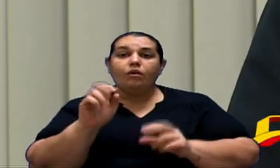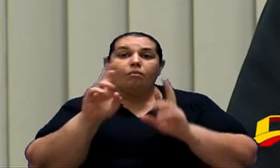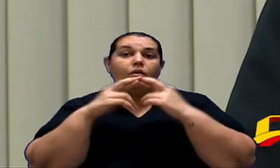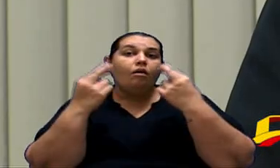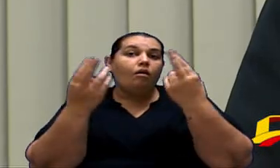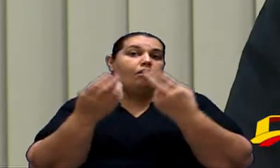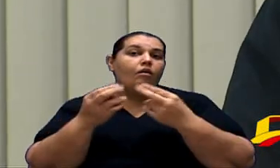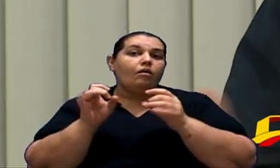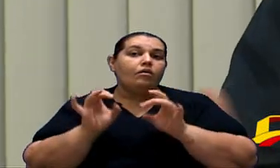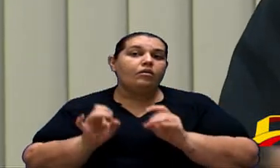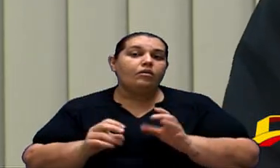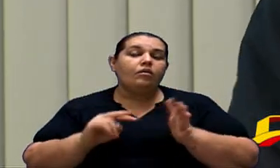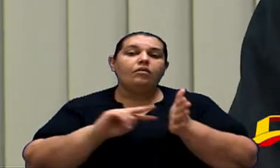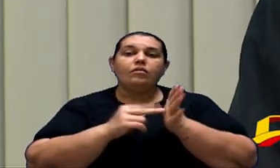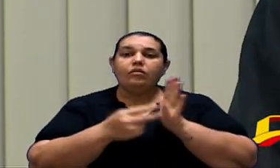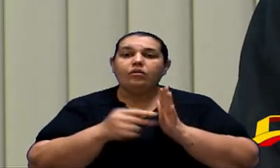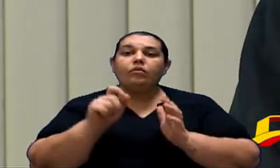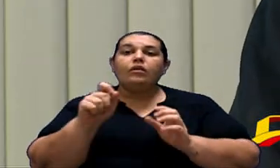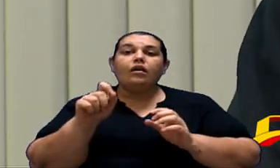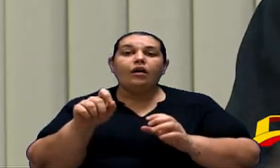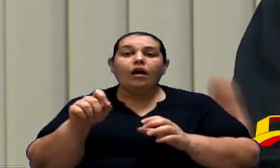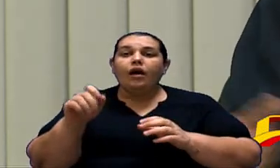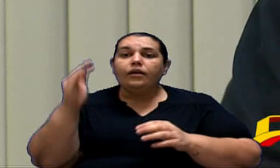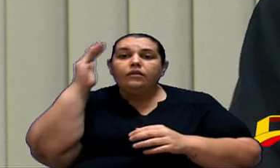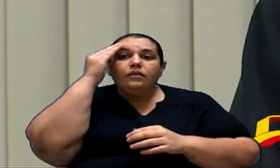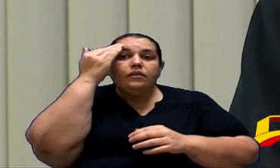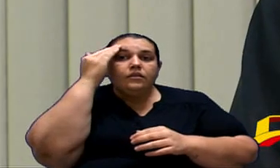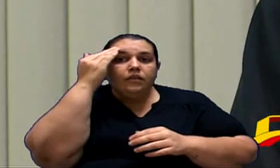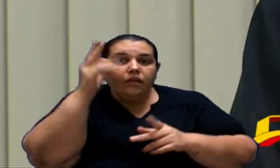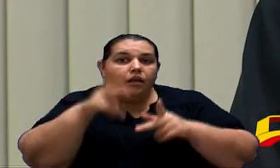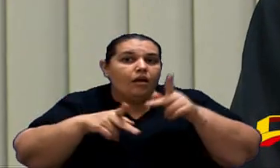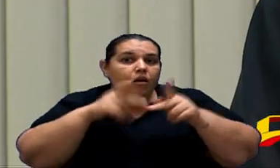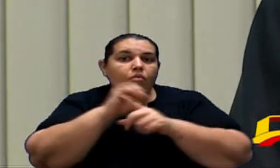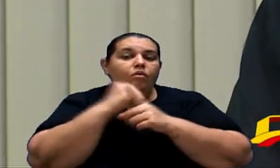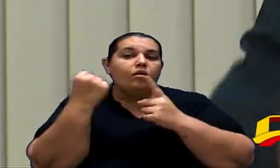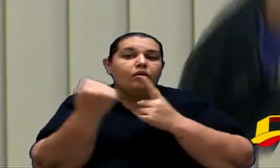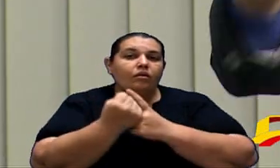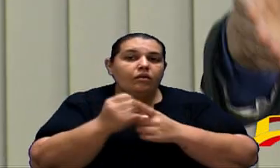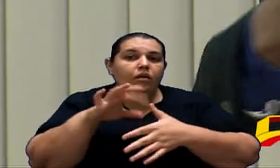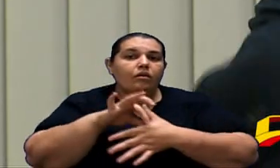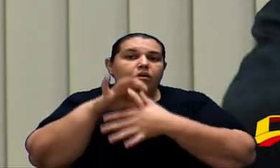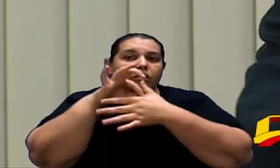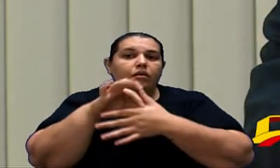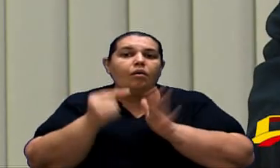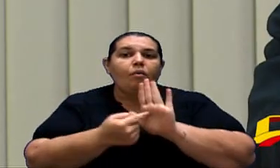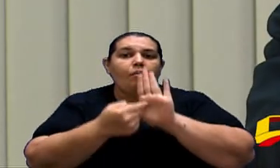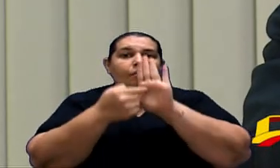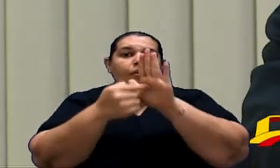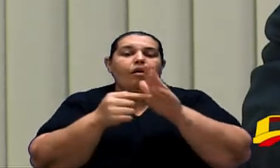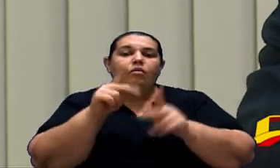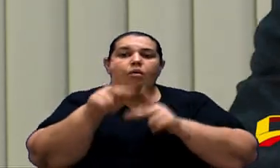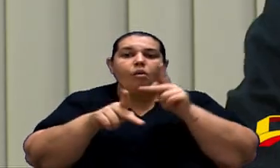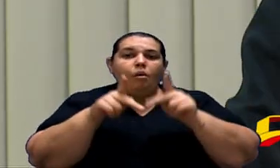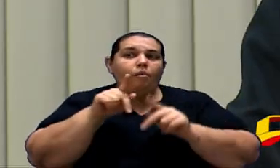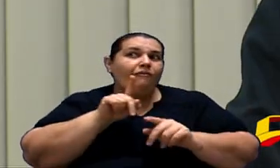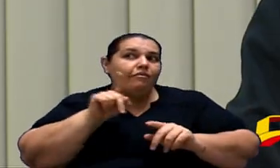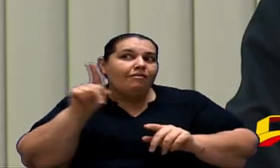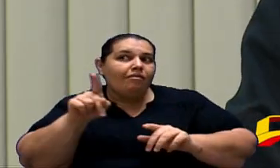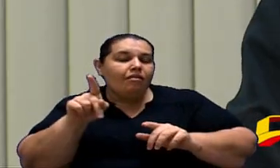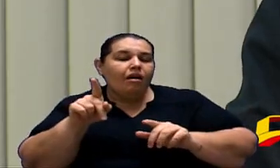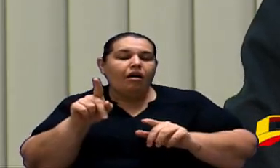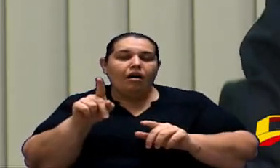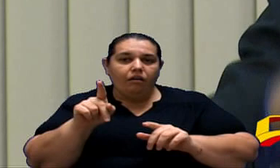Pública É ouvir A sociedade Ouvir As lideranças Que Representa O povo Lá na ponta